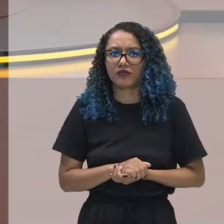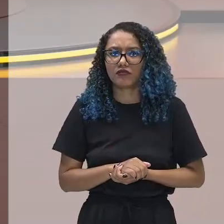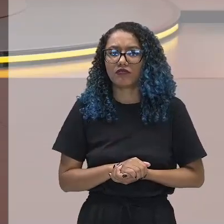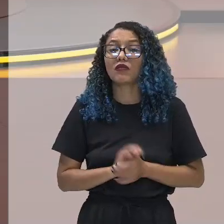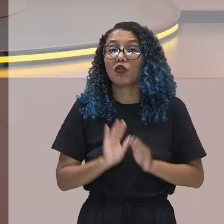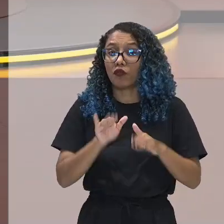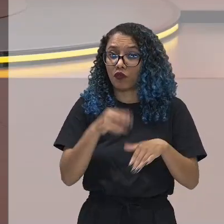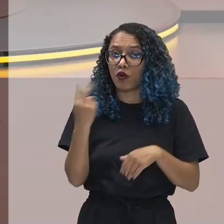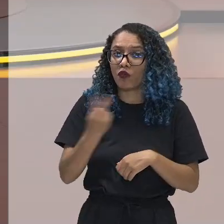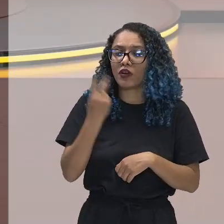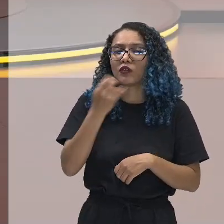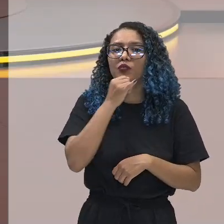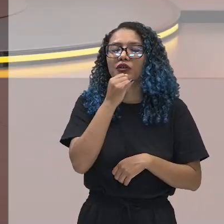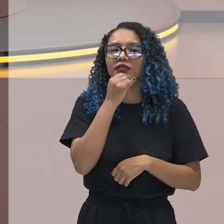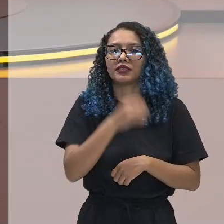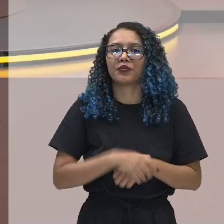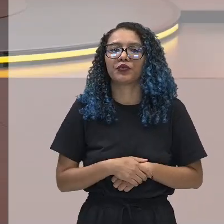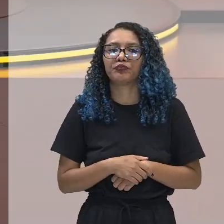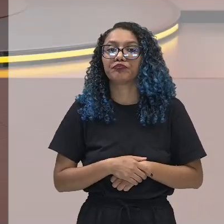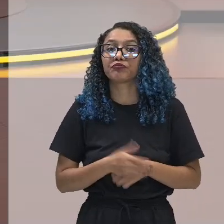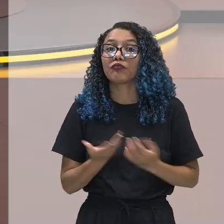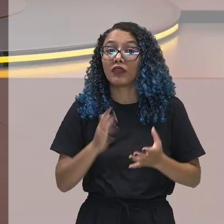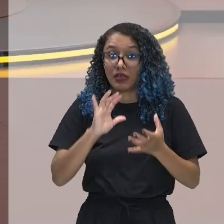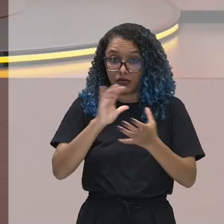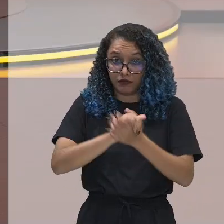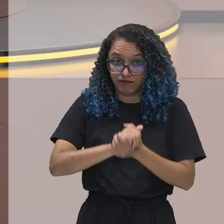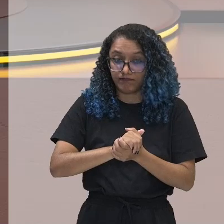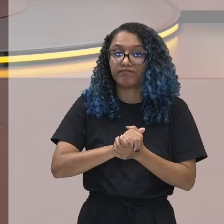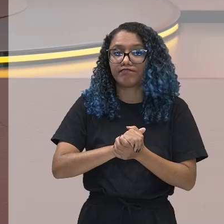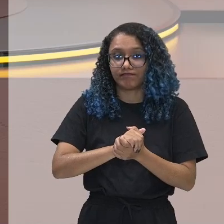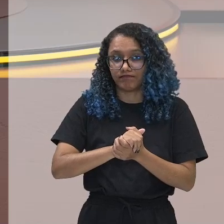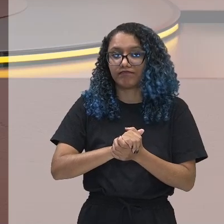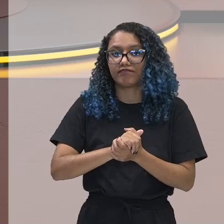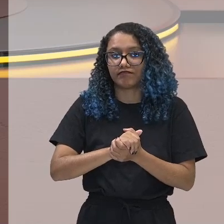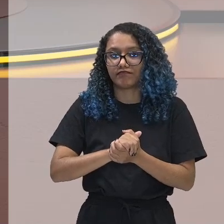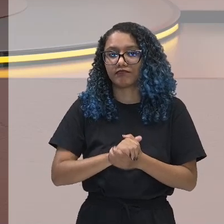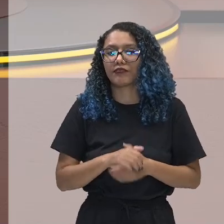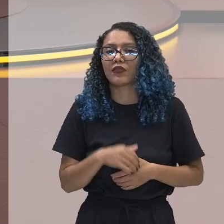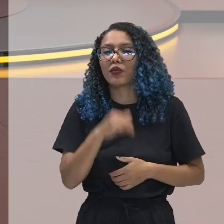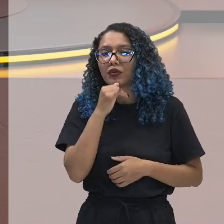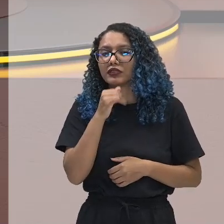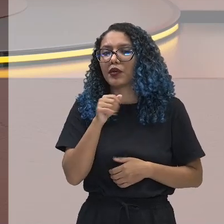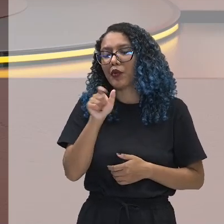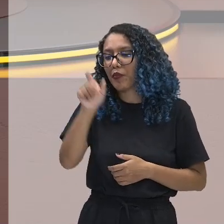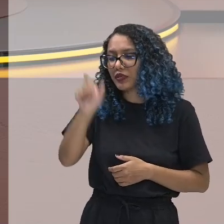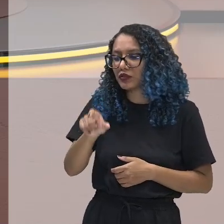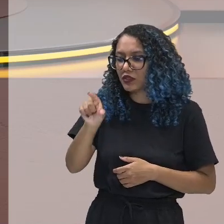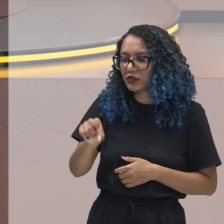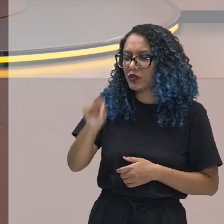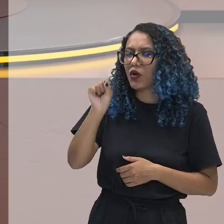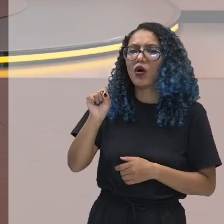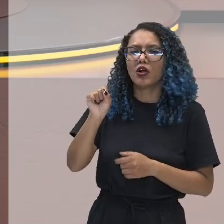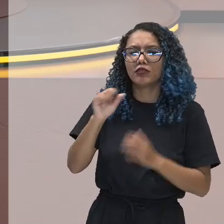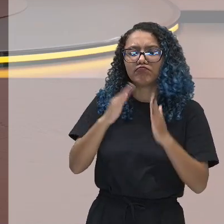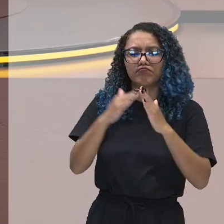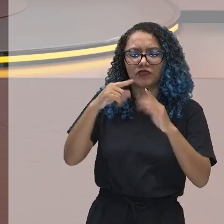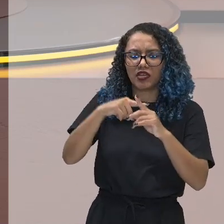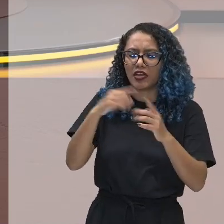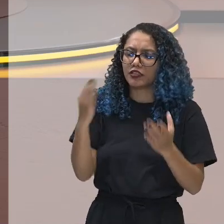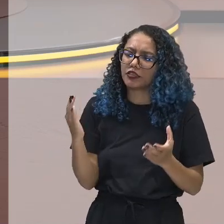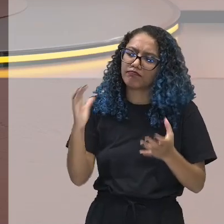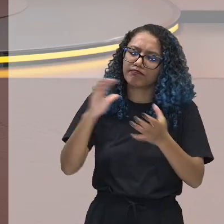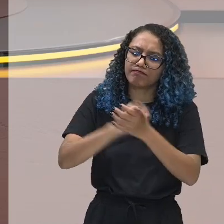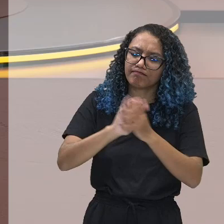exemplo, questão do casamento, né? Você escolhe alguém para casar, casar na igreja, ter